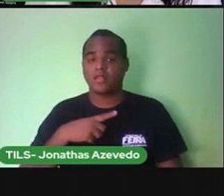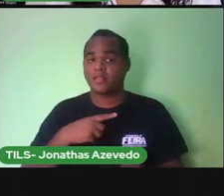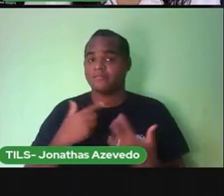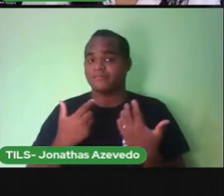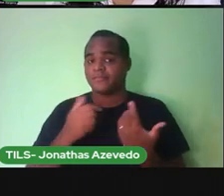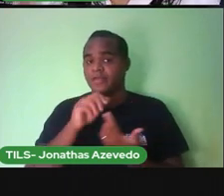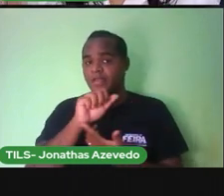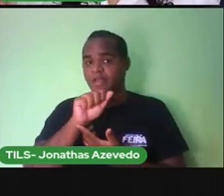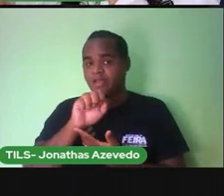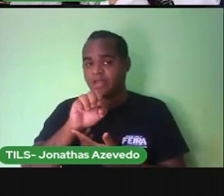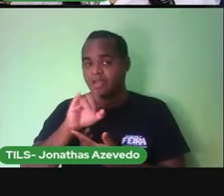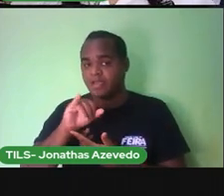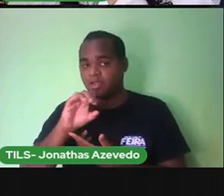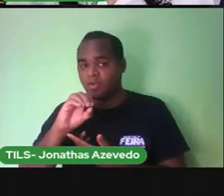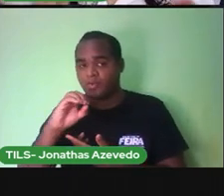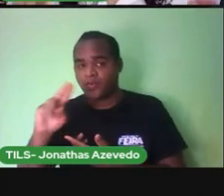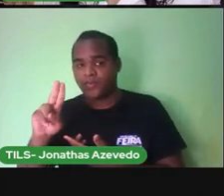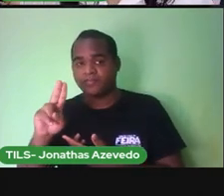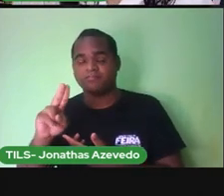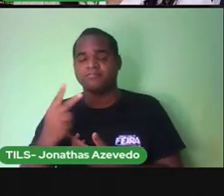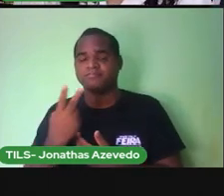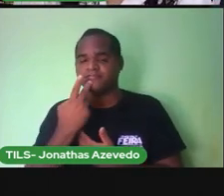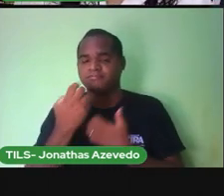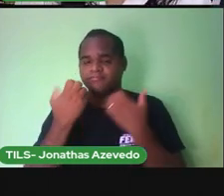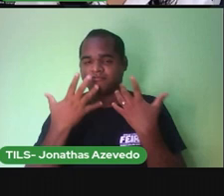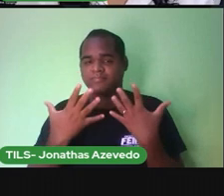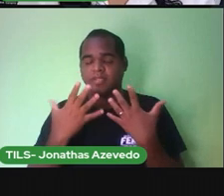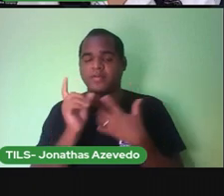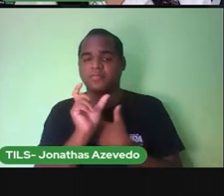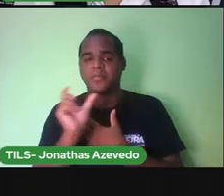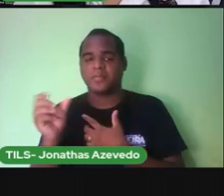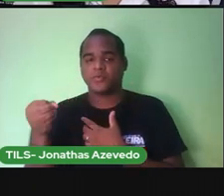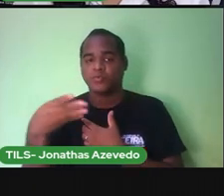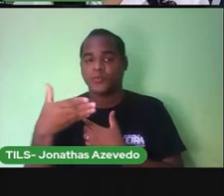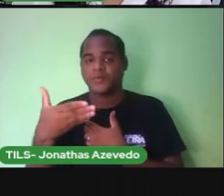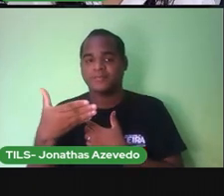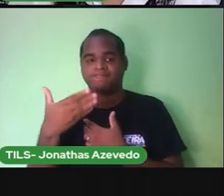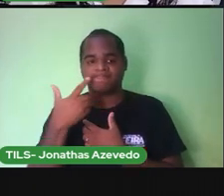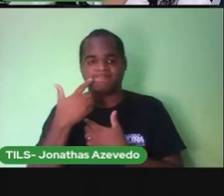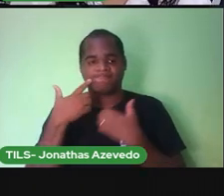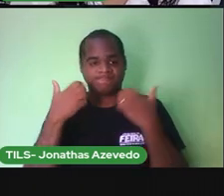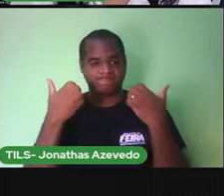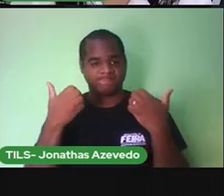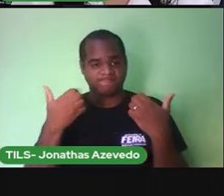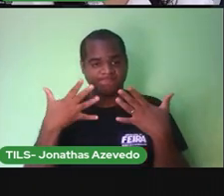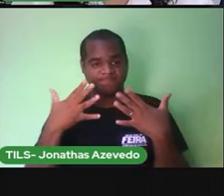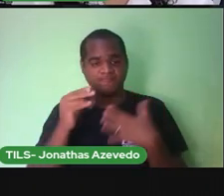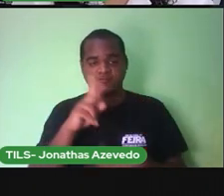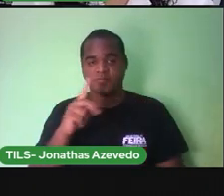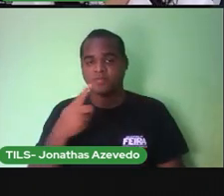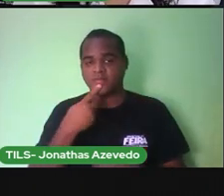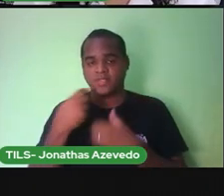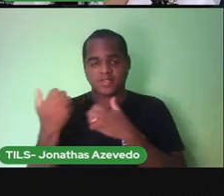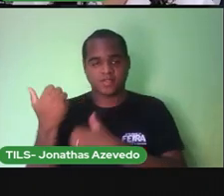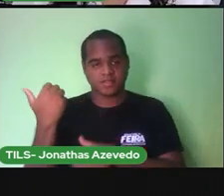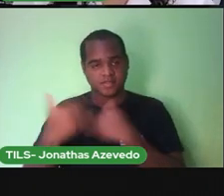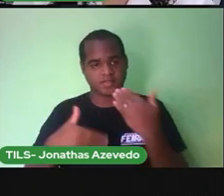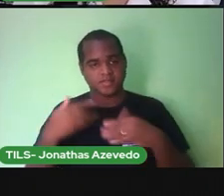conseguimos formar palavras novas a partir de uma palavra que a professora deu